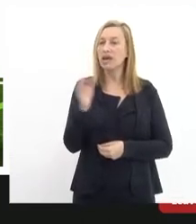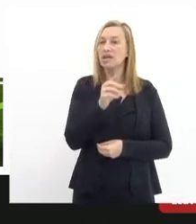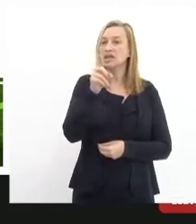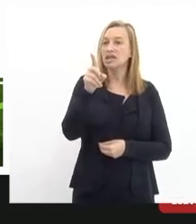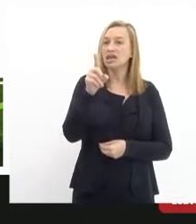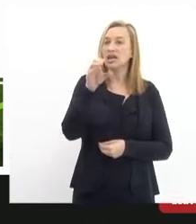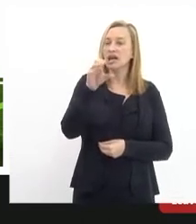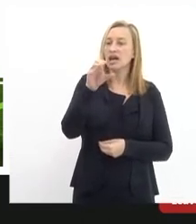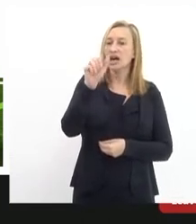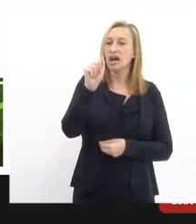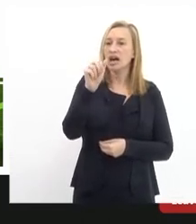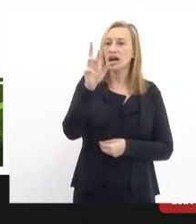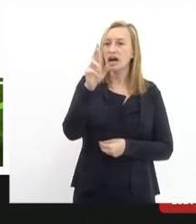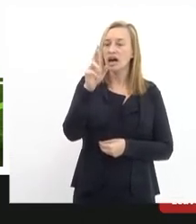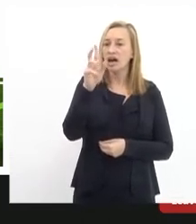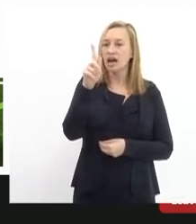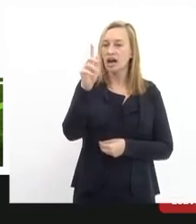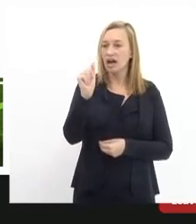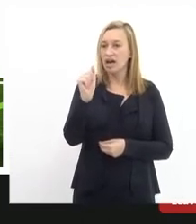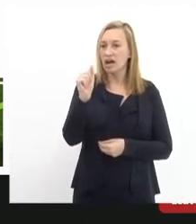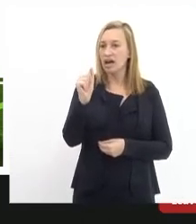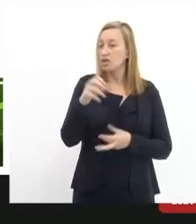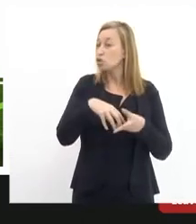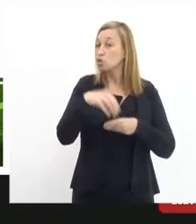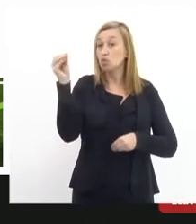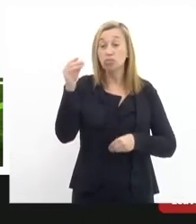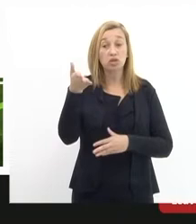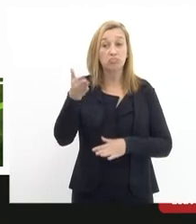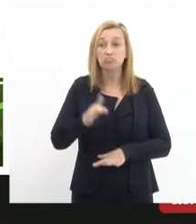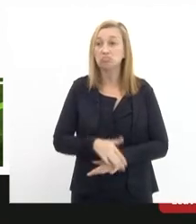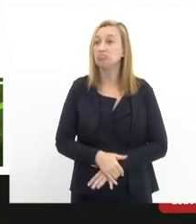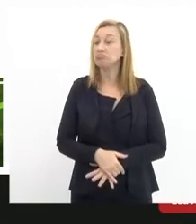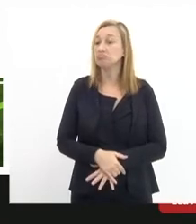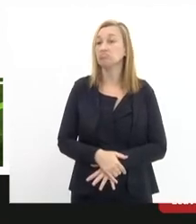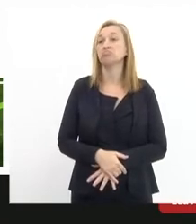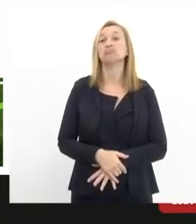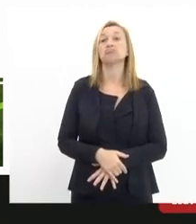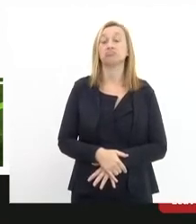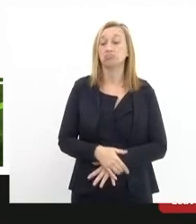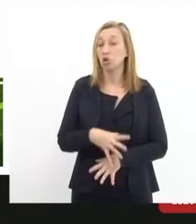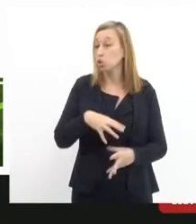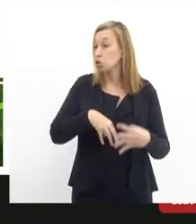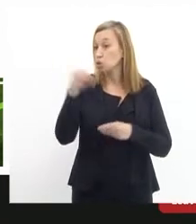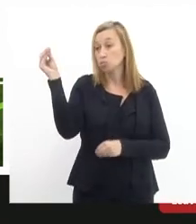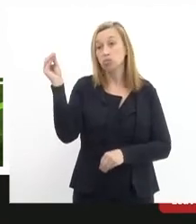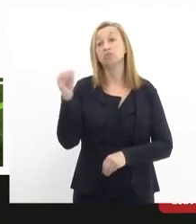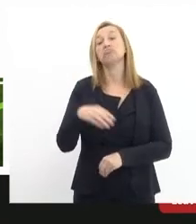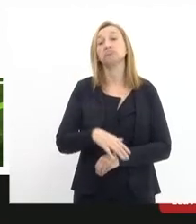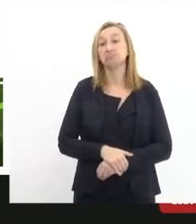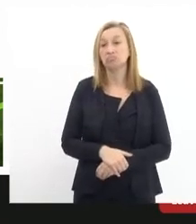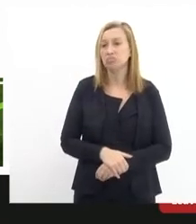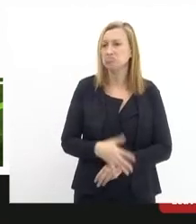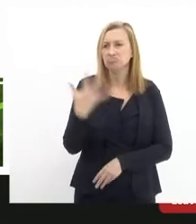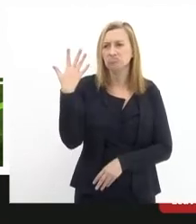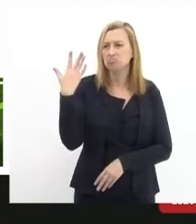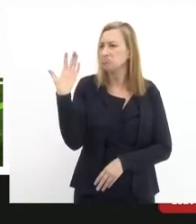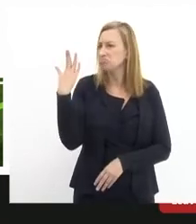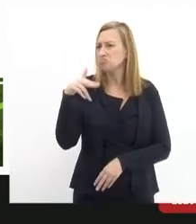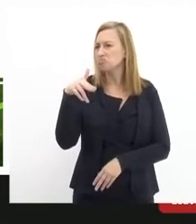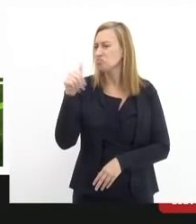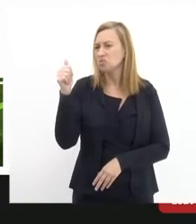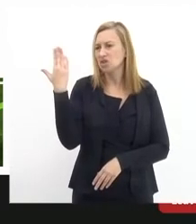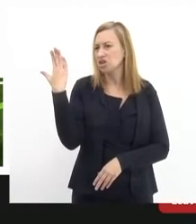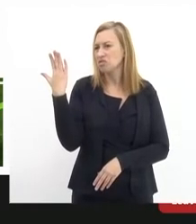Simplesmente subiu. Ninguém sabe onde está o taioba. Ele não foi desmontado. Ele simplesmente subiu. Ninguém sabe onde está o taioba.